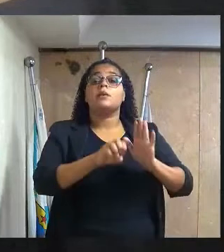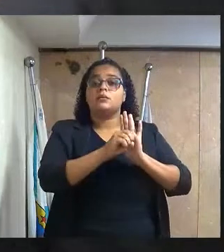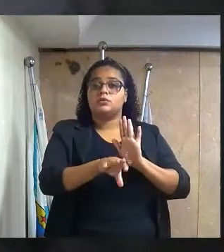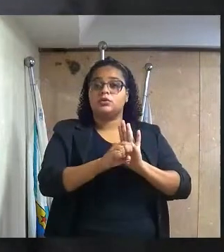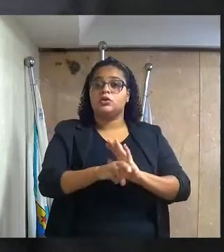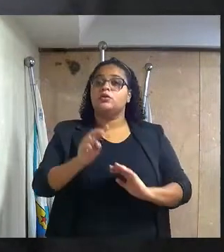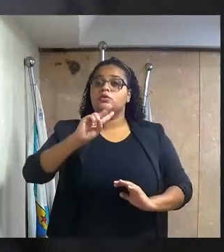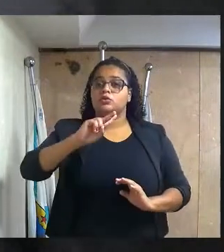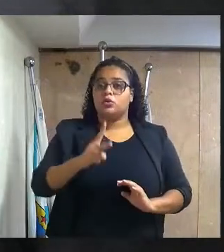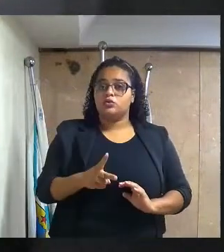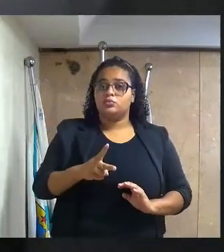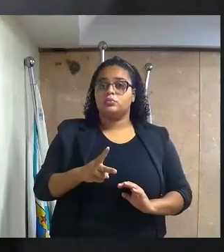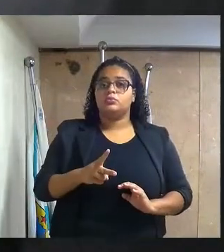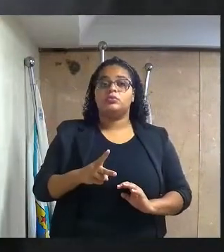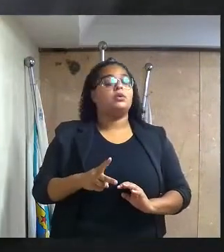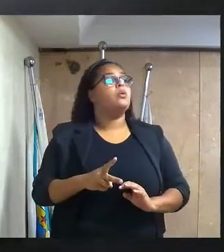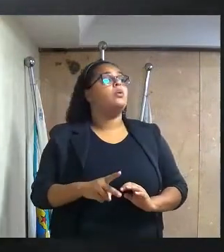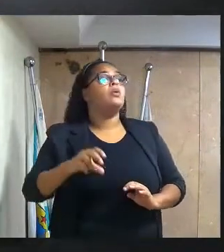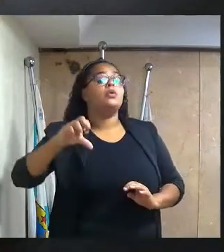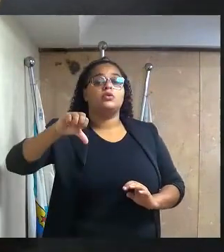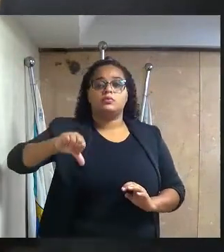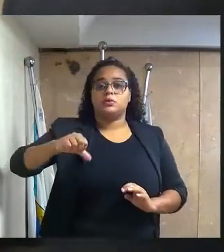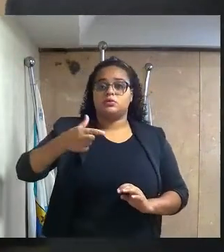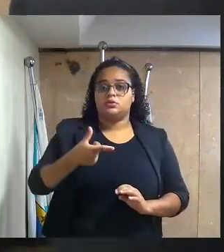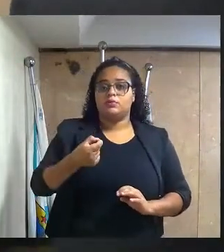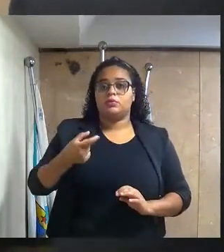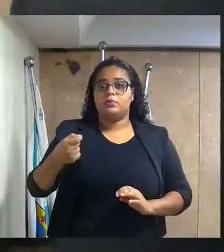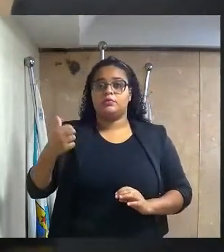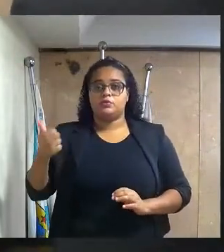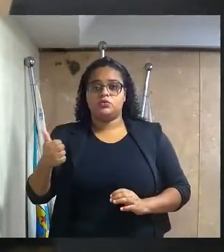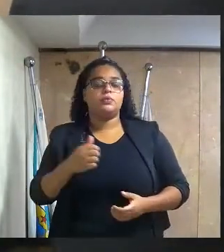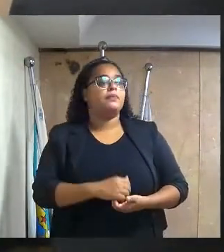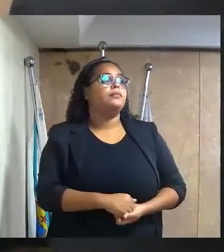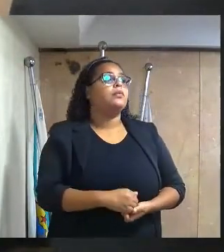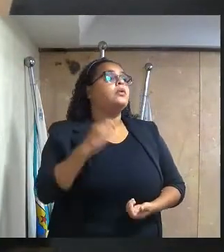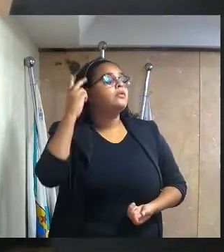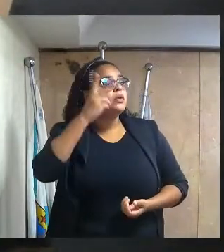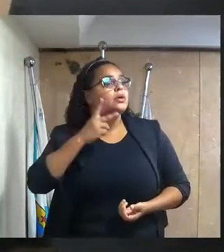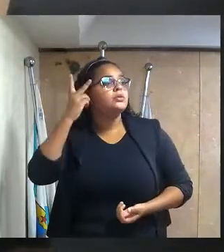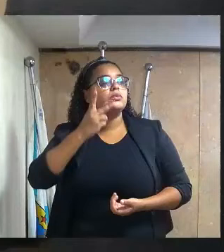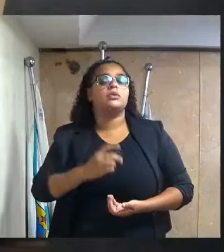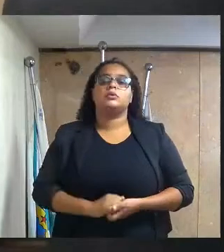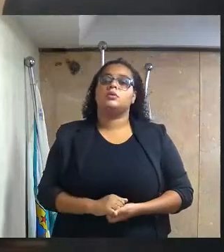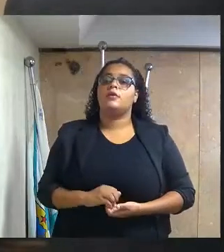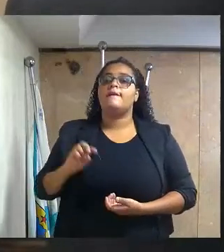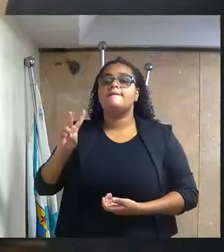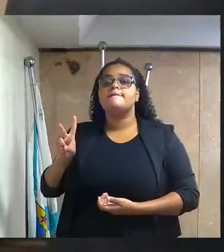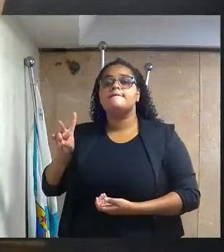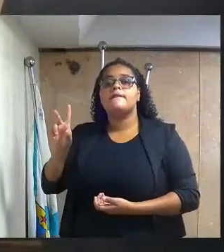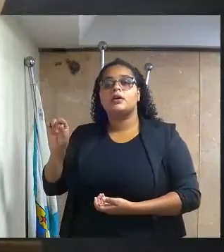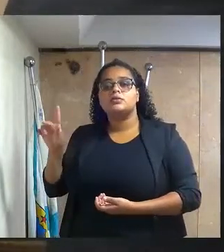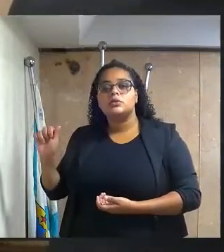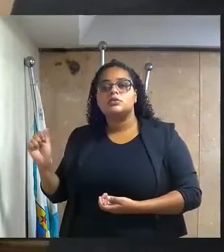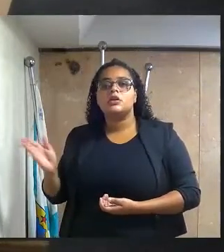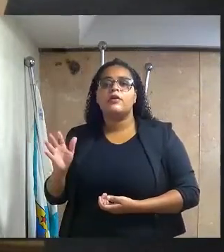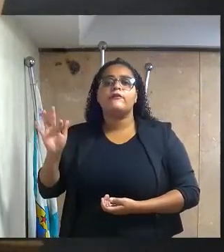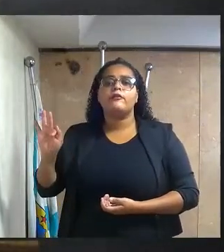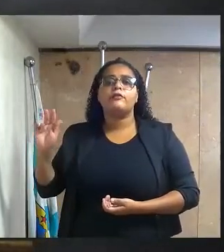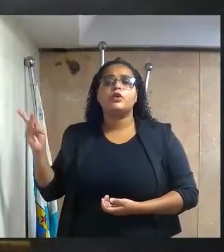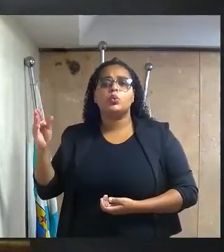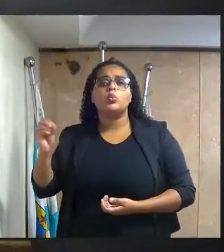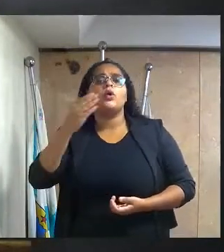Indicação 2904-2021, do excelentíssimo senhor vereador, Valdeci Nunes da Rosa Filho,